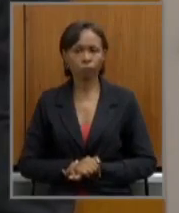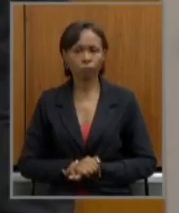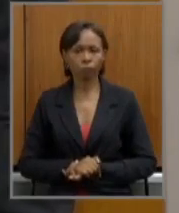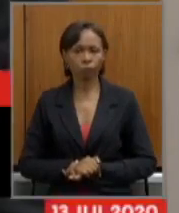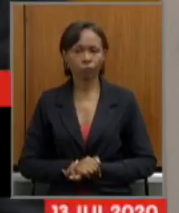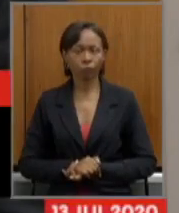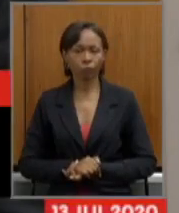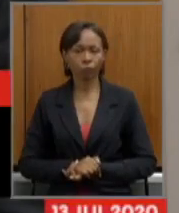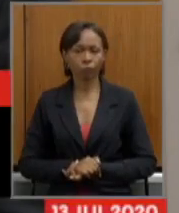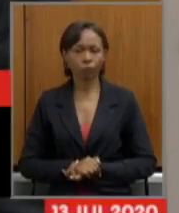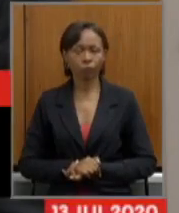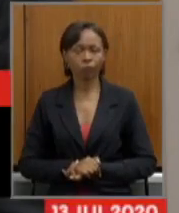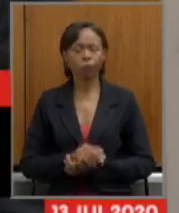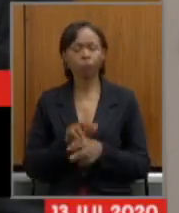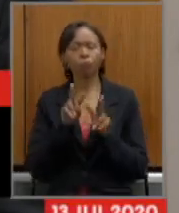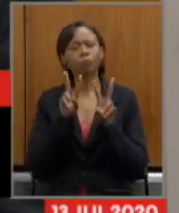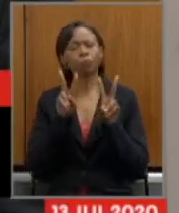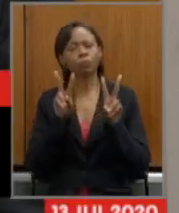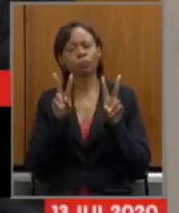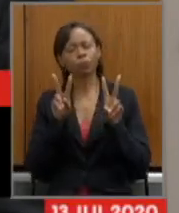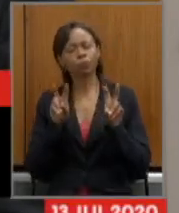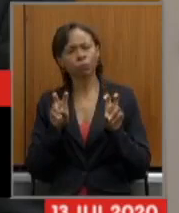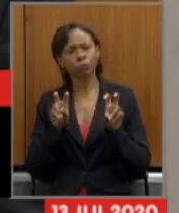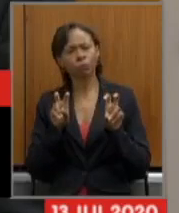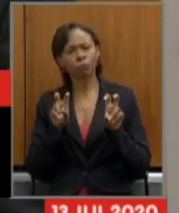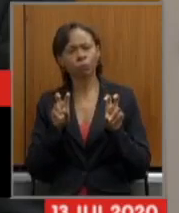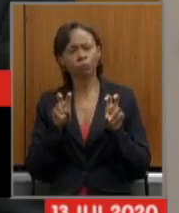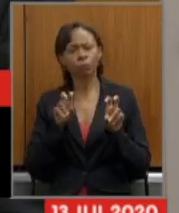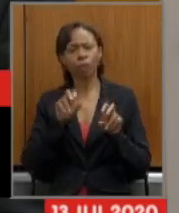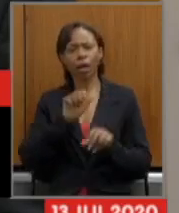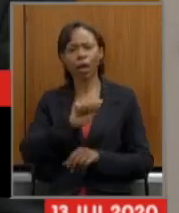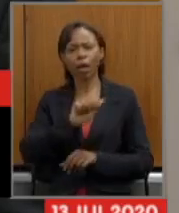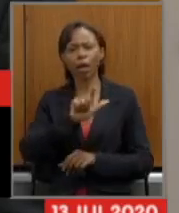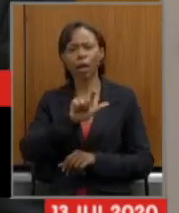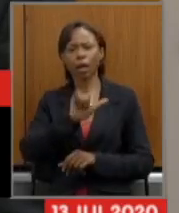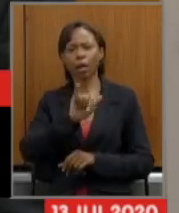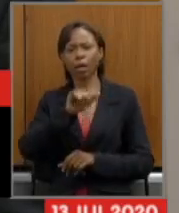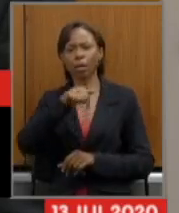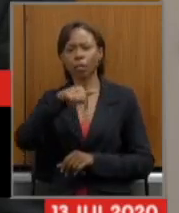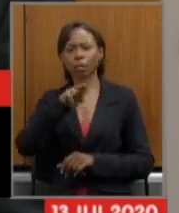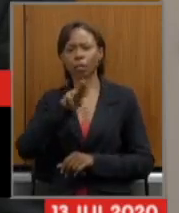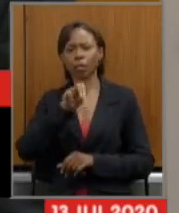Com relação às alíquotas de contribuição